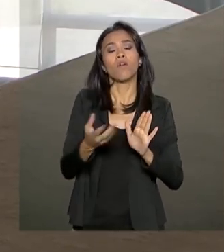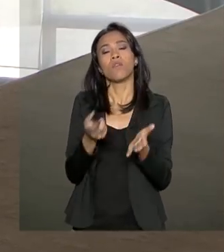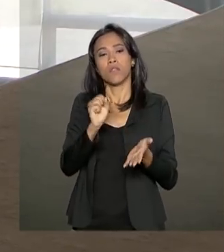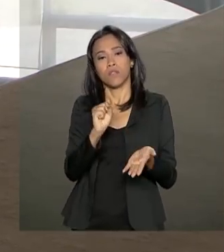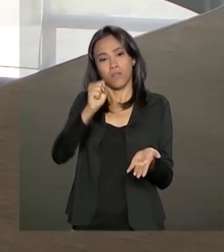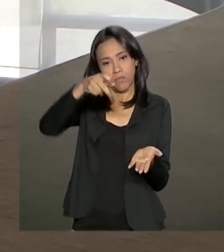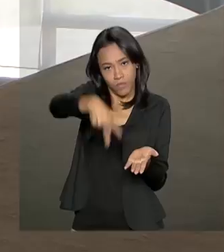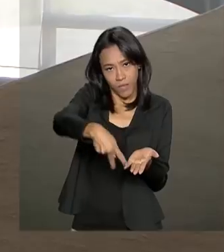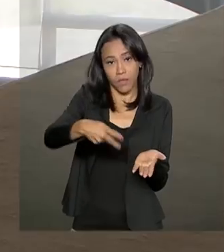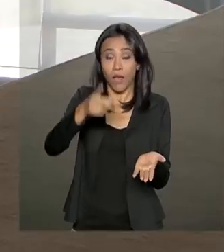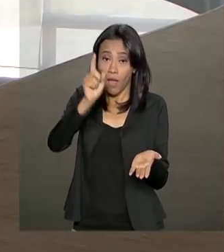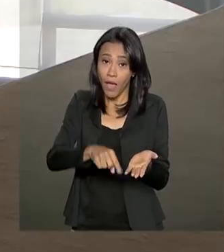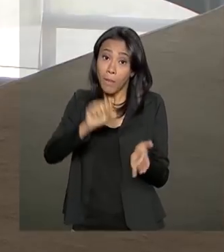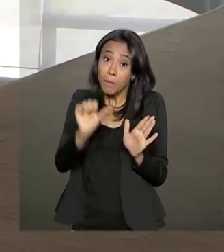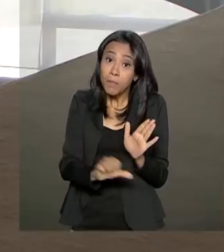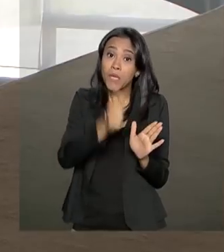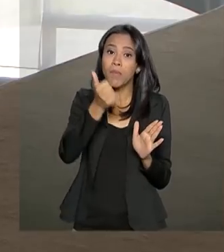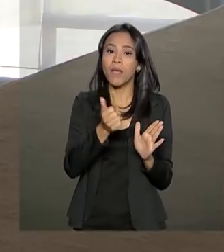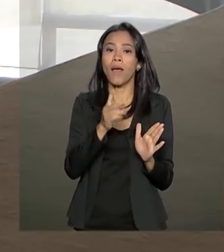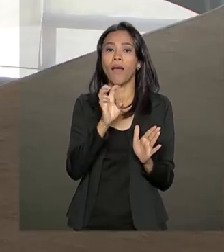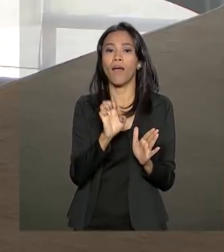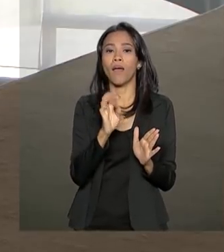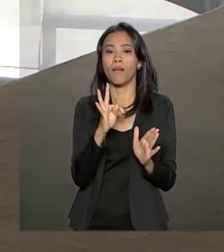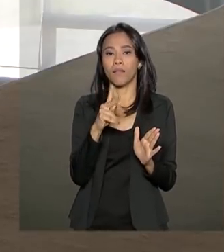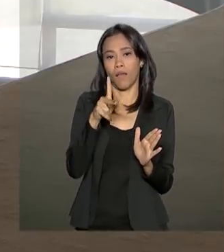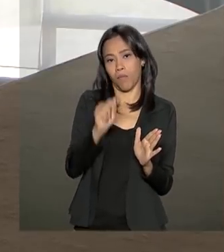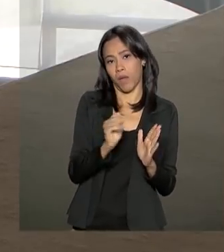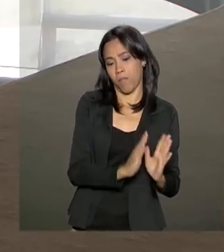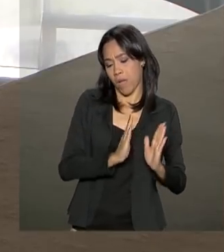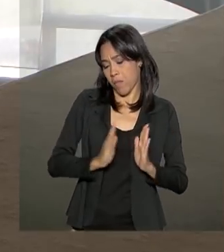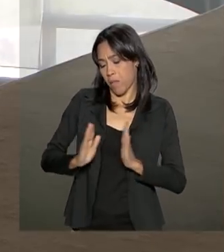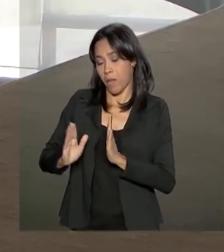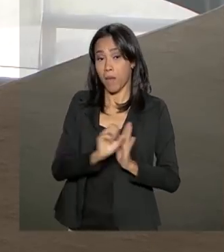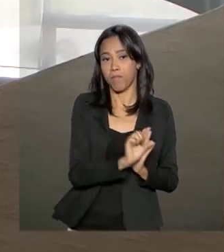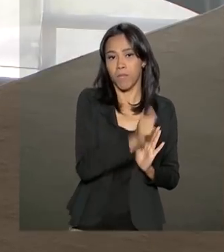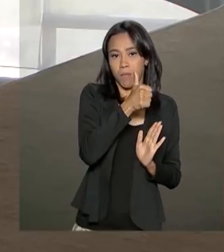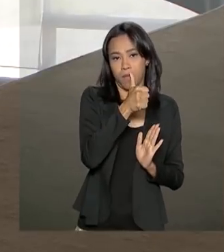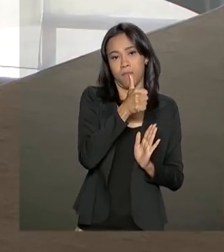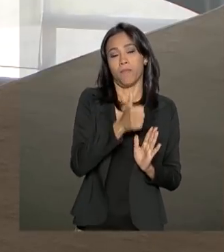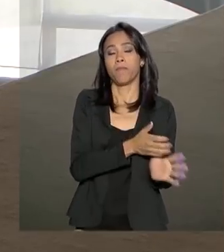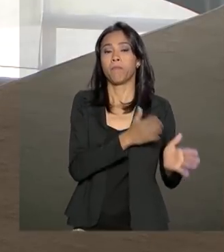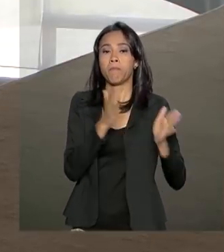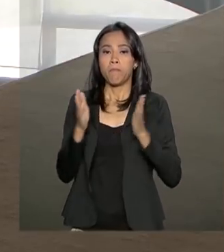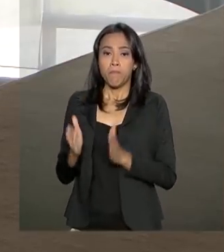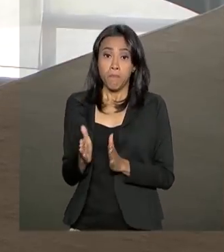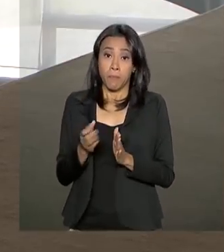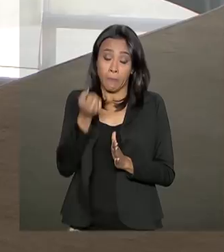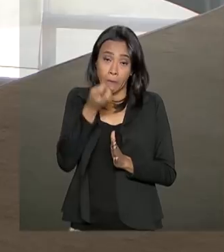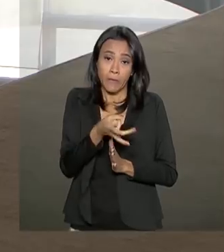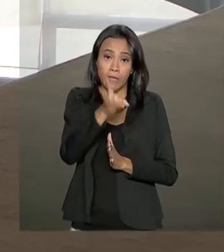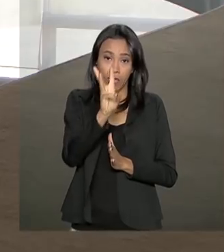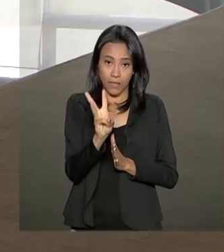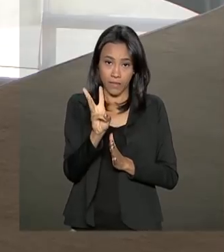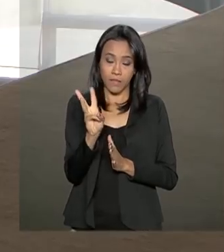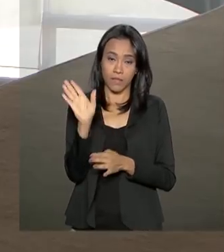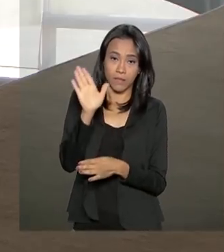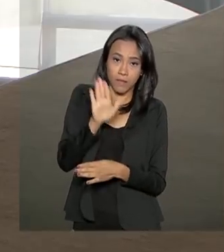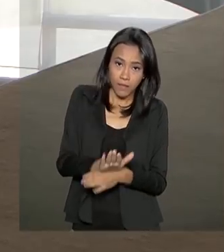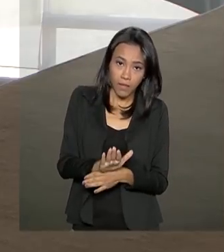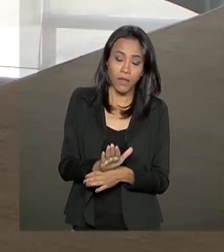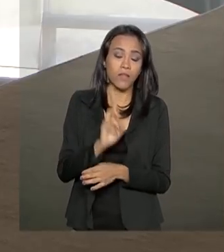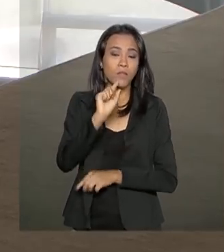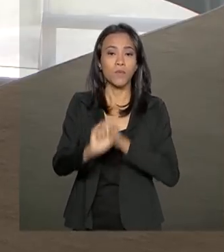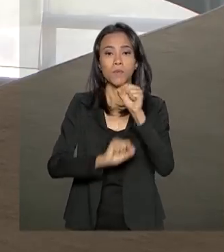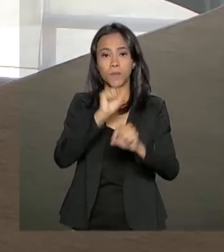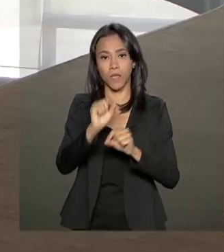de tramitação do texto no Congresso Nacional. Agora à tarde, às três horas, o destaque é a